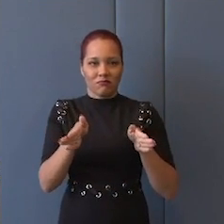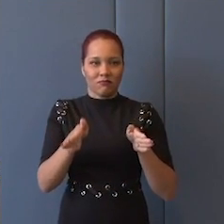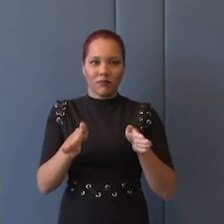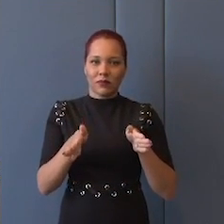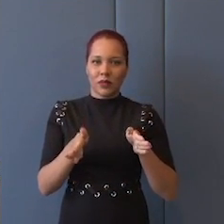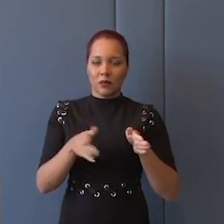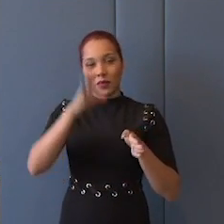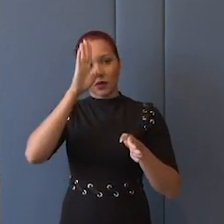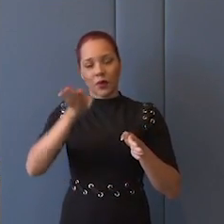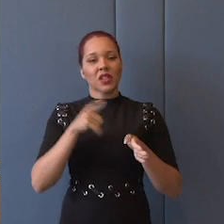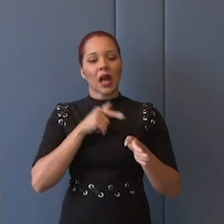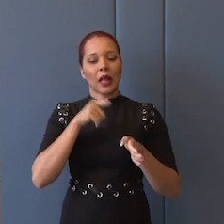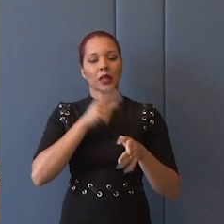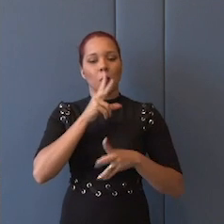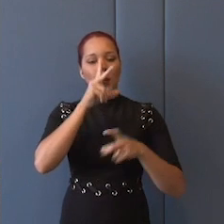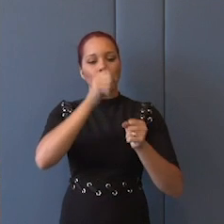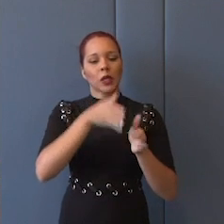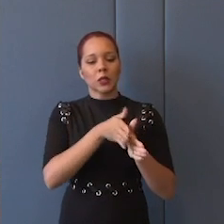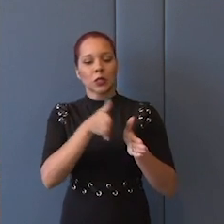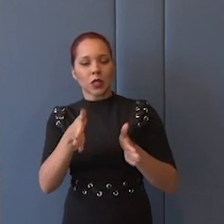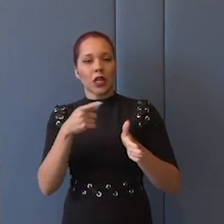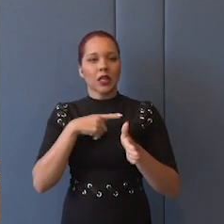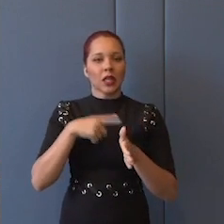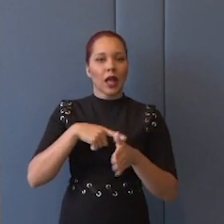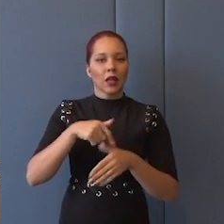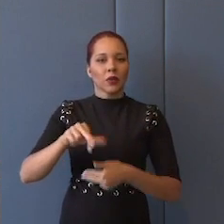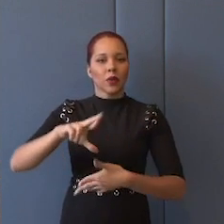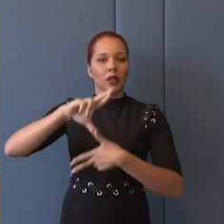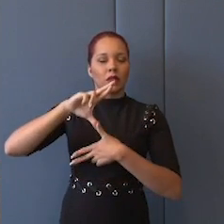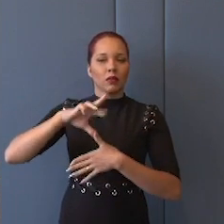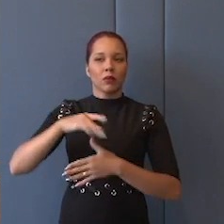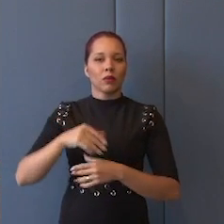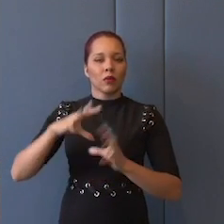sobretudo para dizer que não, tem um deslocamento de eixos de poder do Atlântico Norte para a Ásia, uma coisa assim.